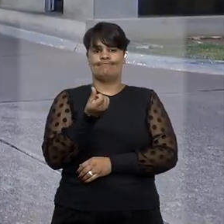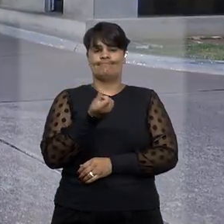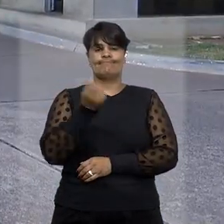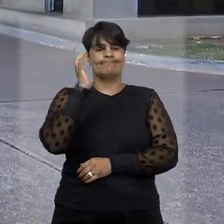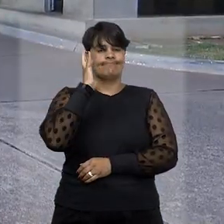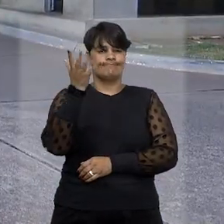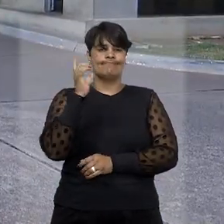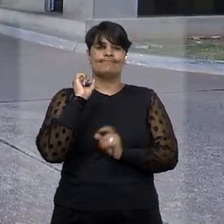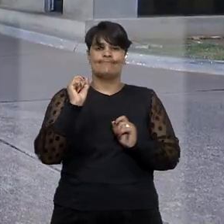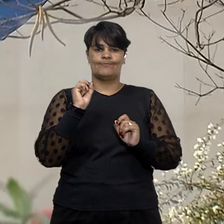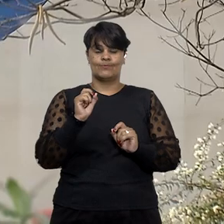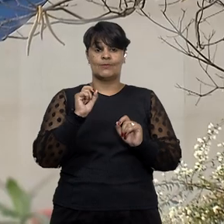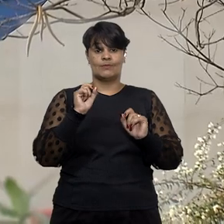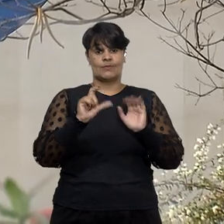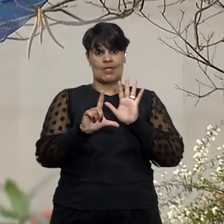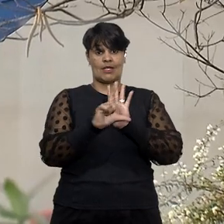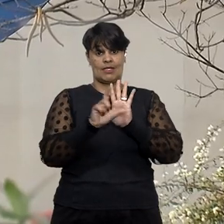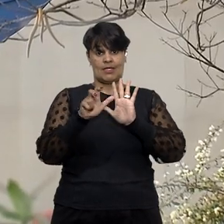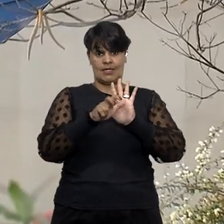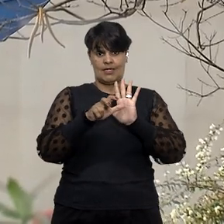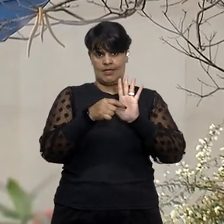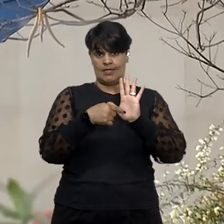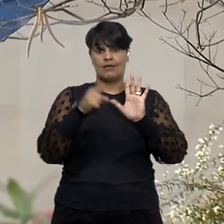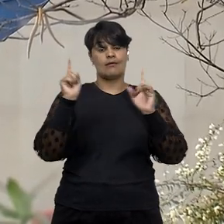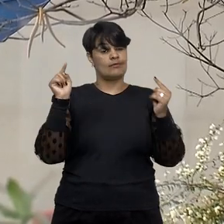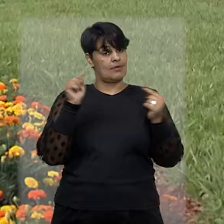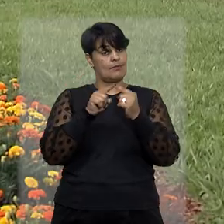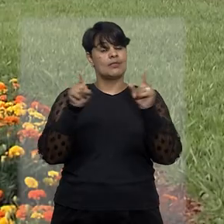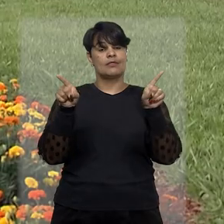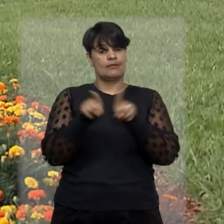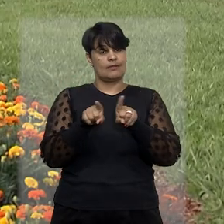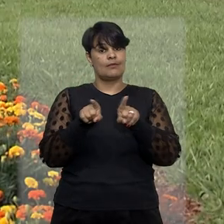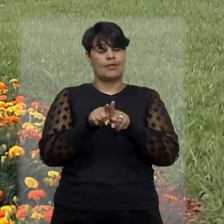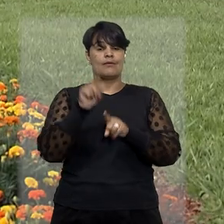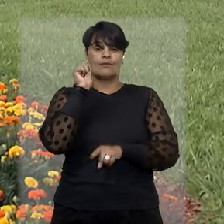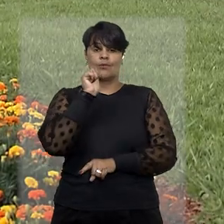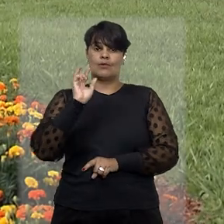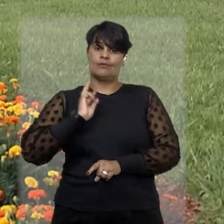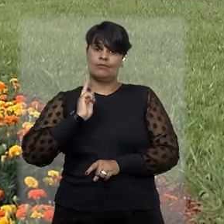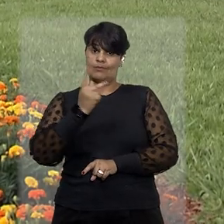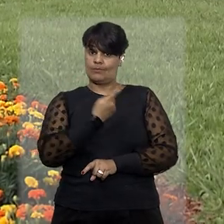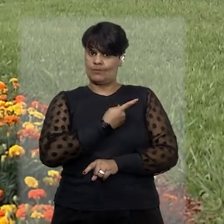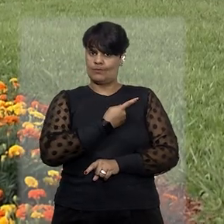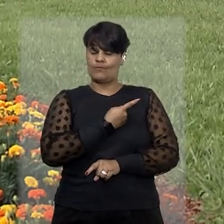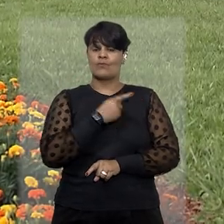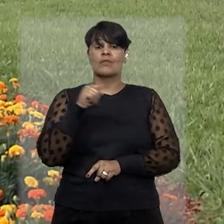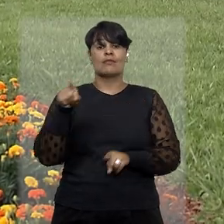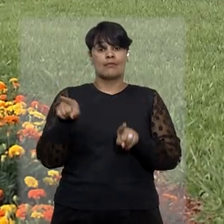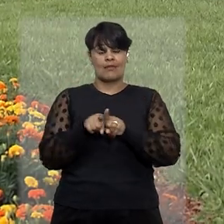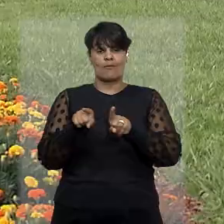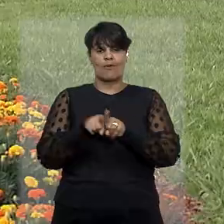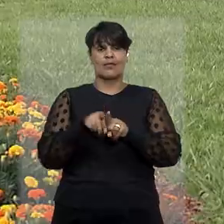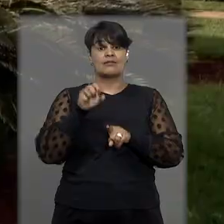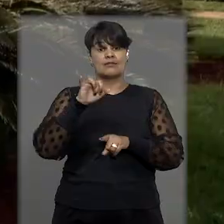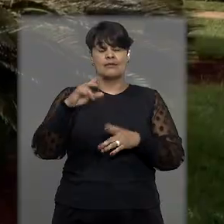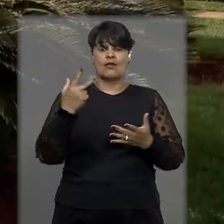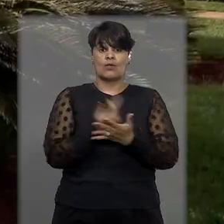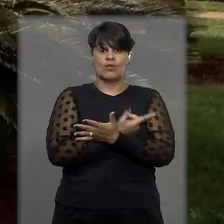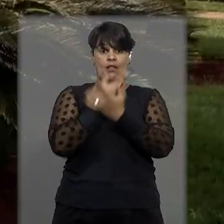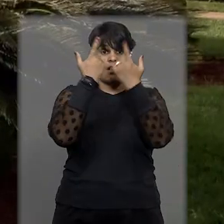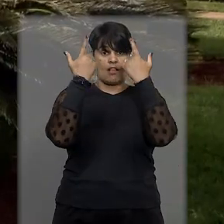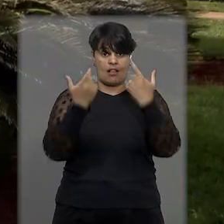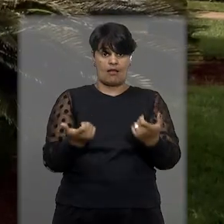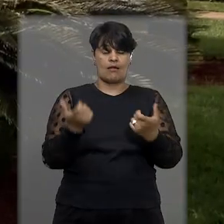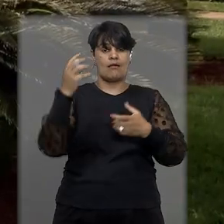para efeito de incidência da lei, mulher trans é mulher também e a Lei Maria da Penha se aplica aos casos de violência doméstica ou